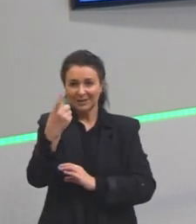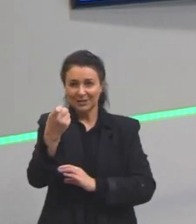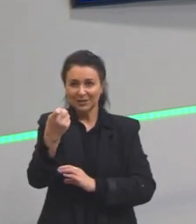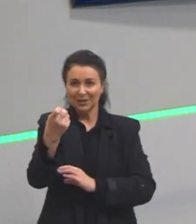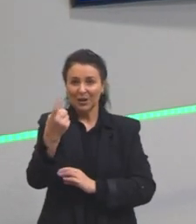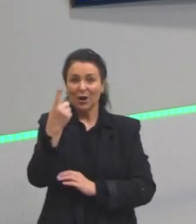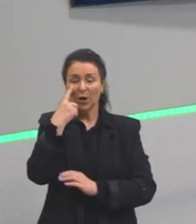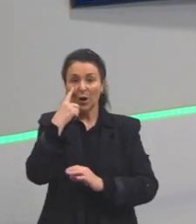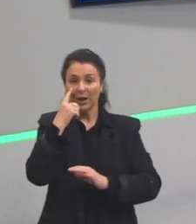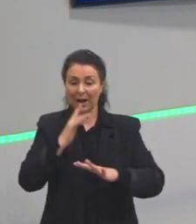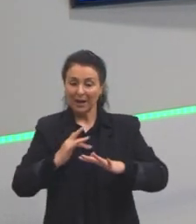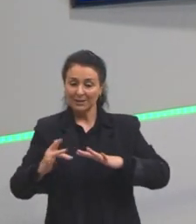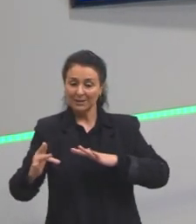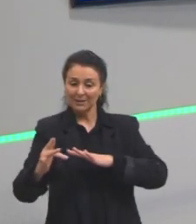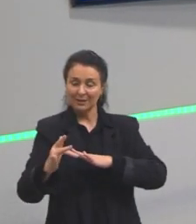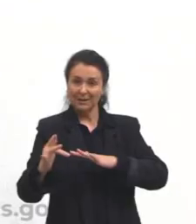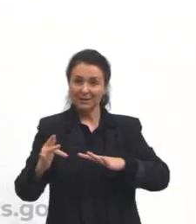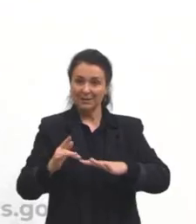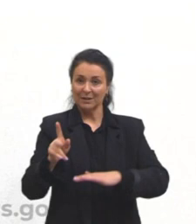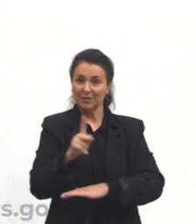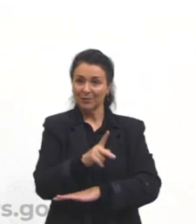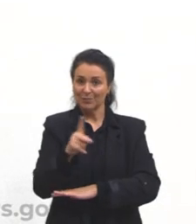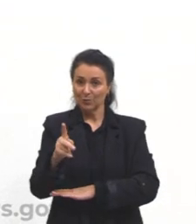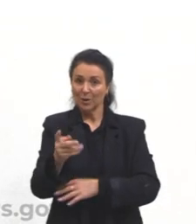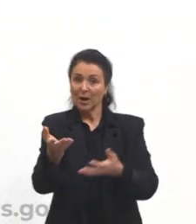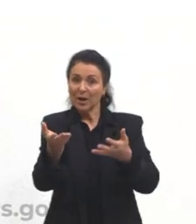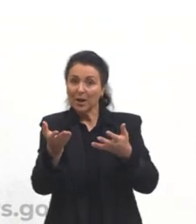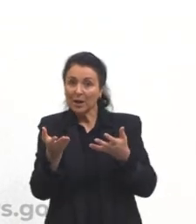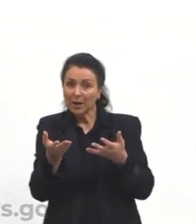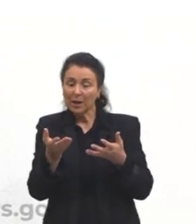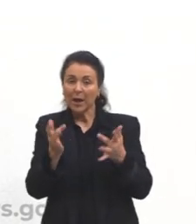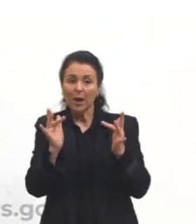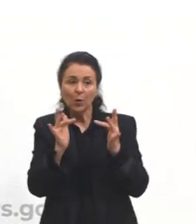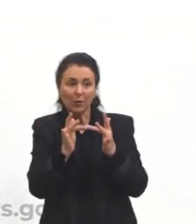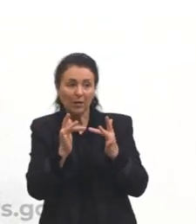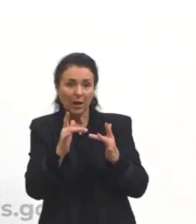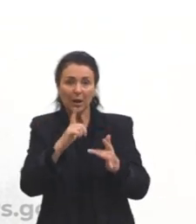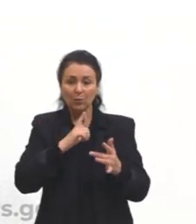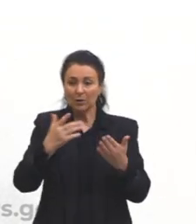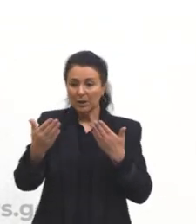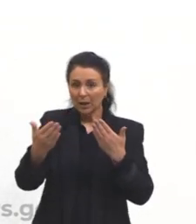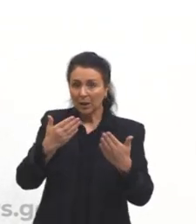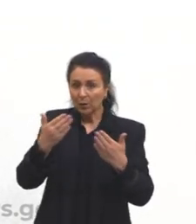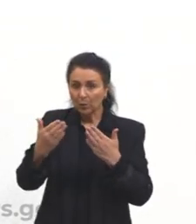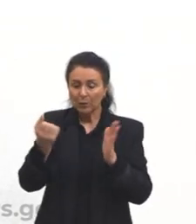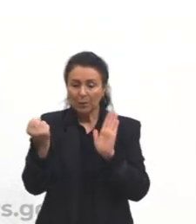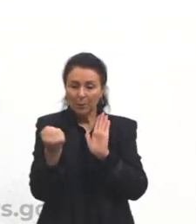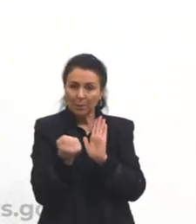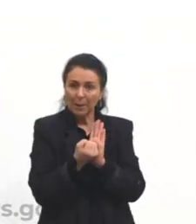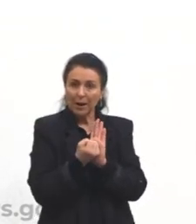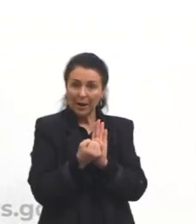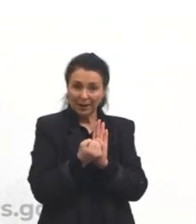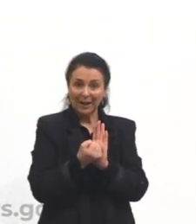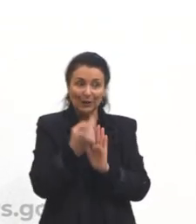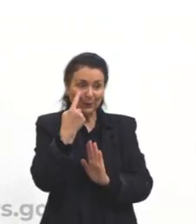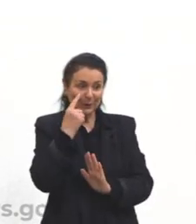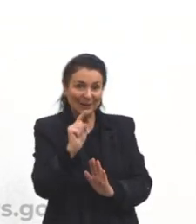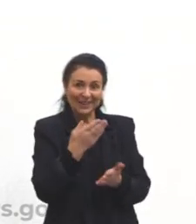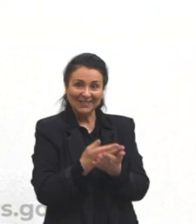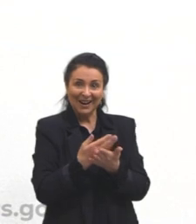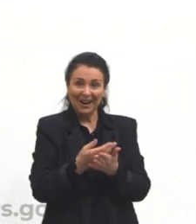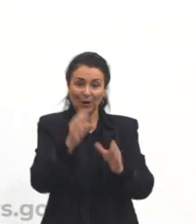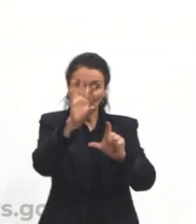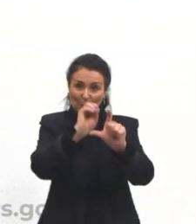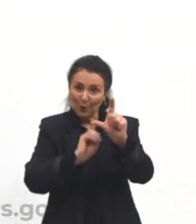E estão aqui minhas redes sociais, caso vocês queiram mandar alguma dúvida. Marca lá, se estiverem assistindo às aulas. Compartilha com os